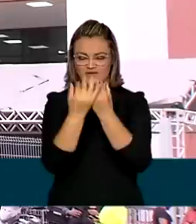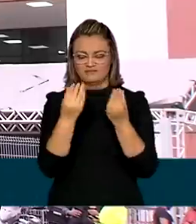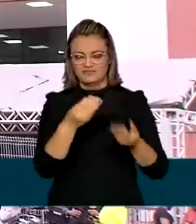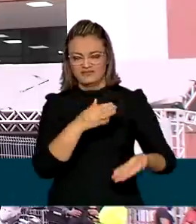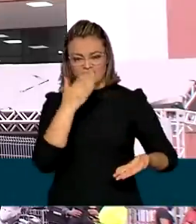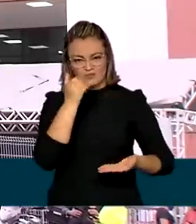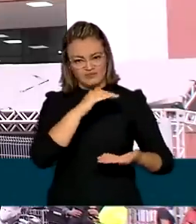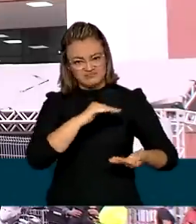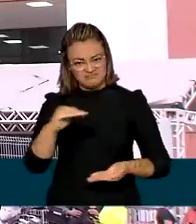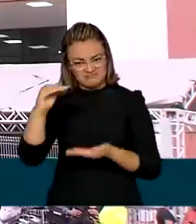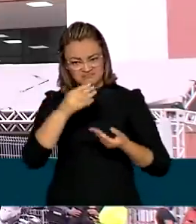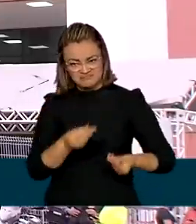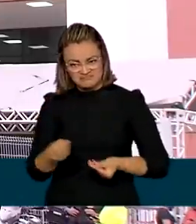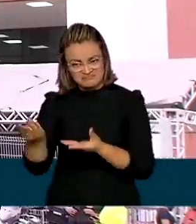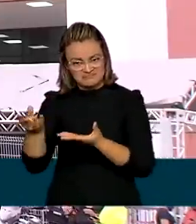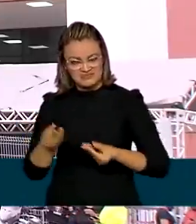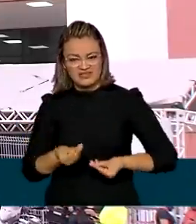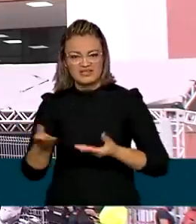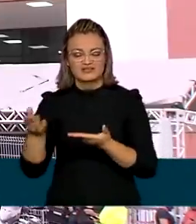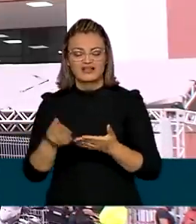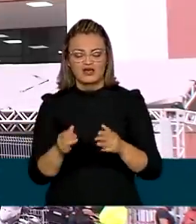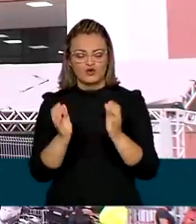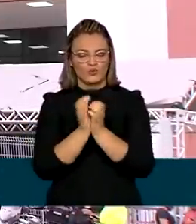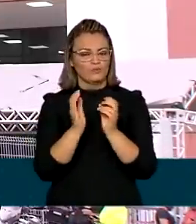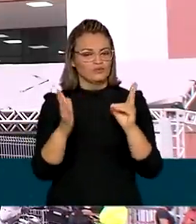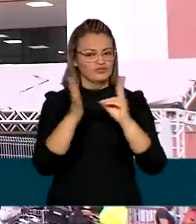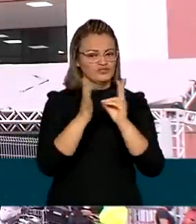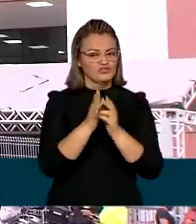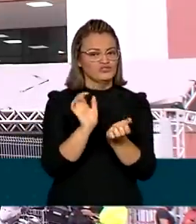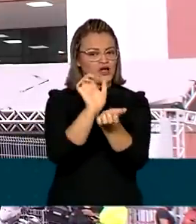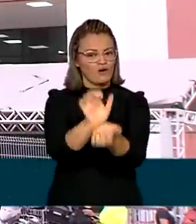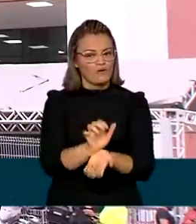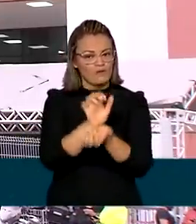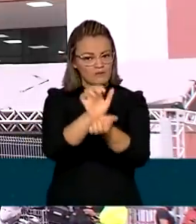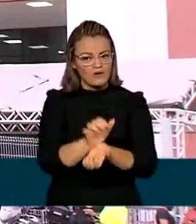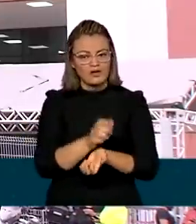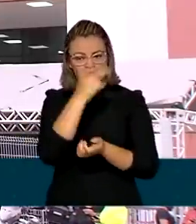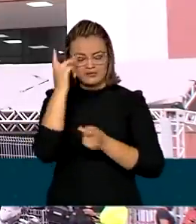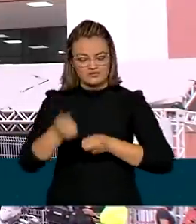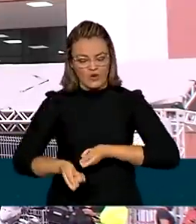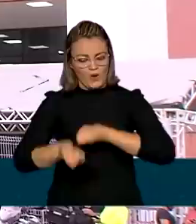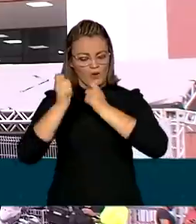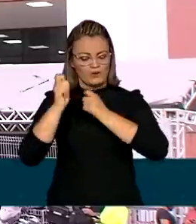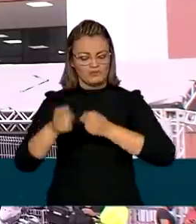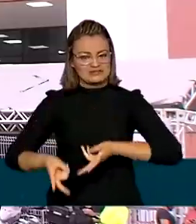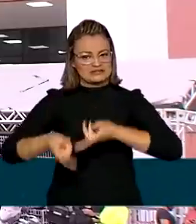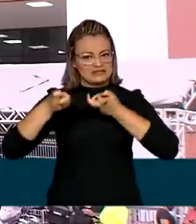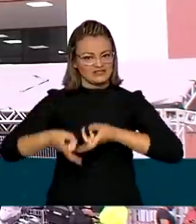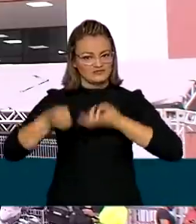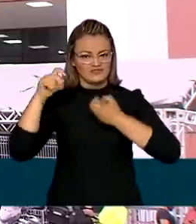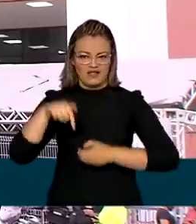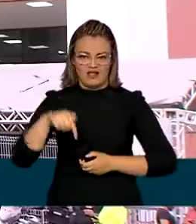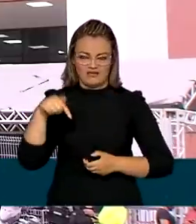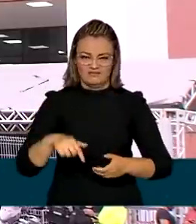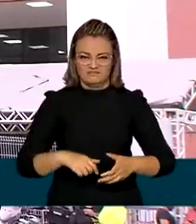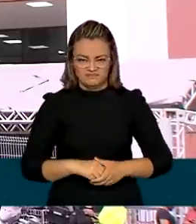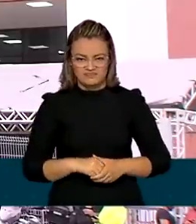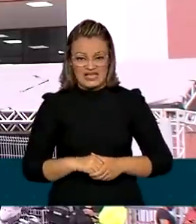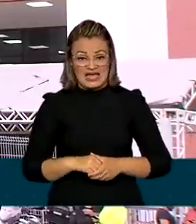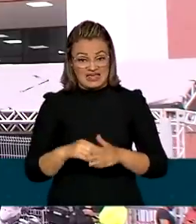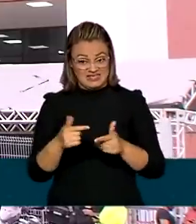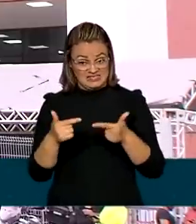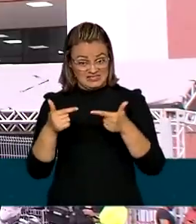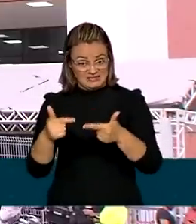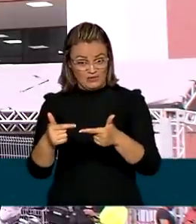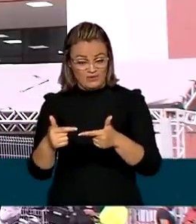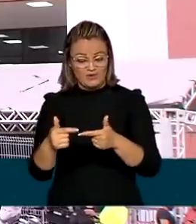comunidades tradicionais entre indígenas, quilombolas e pescadores e estativistas do Estado. A ação faz